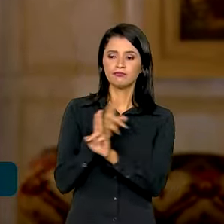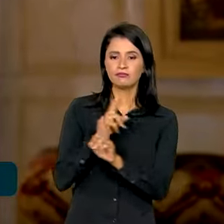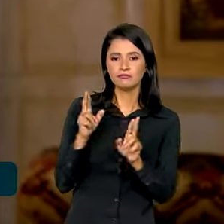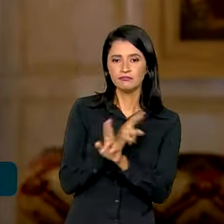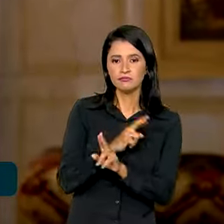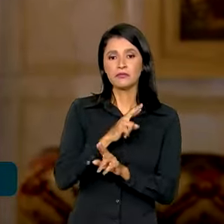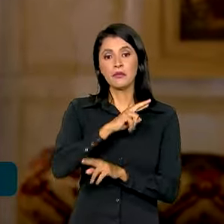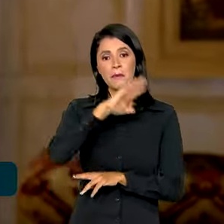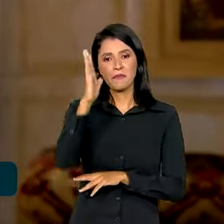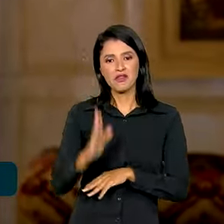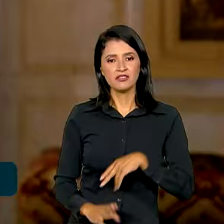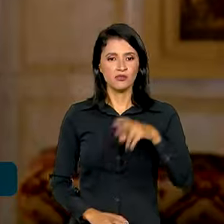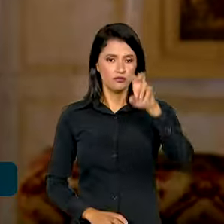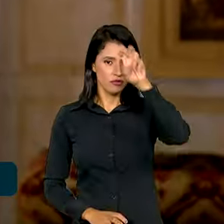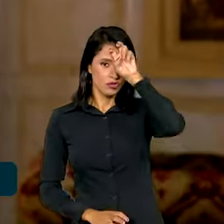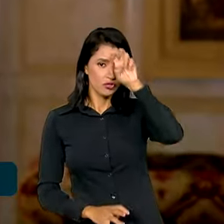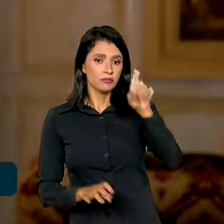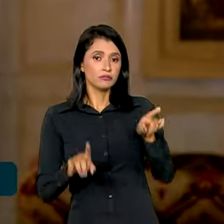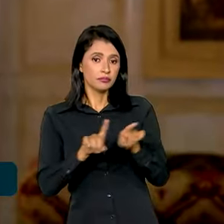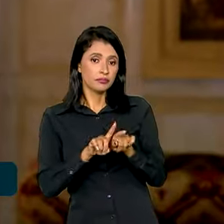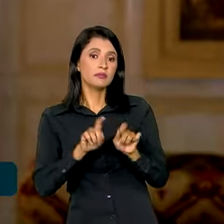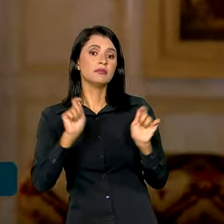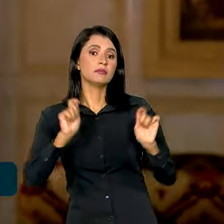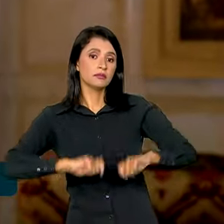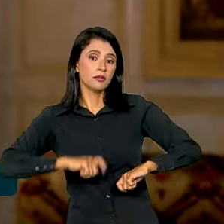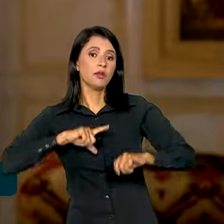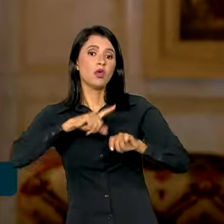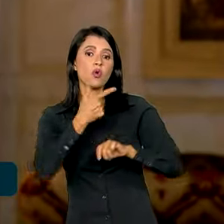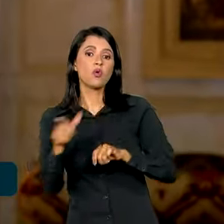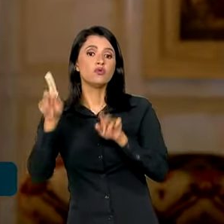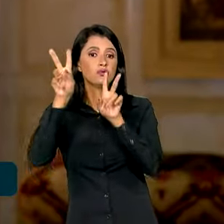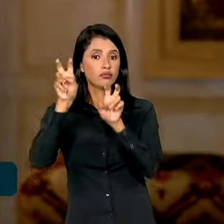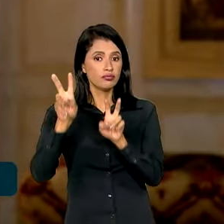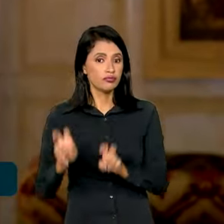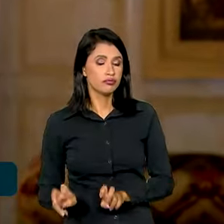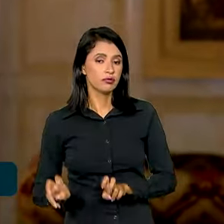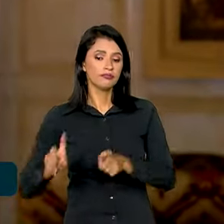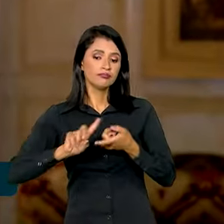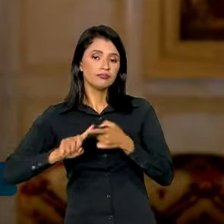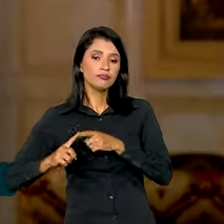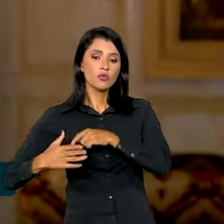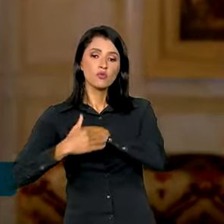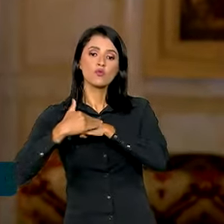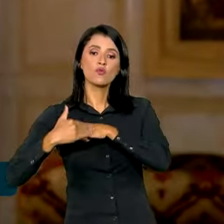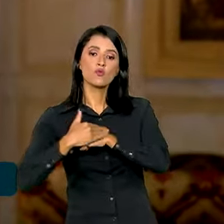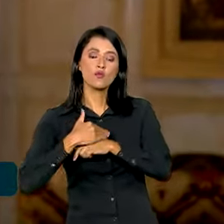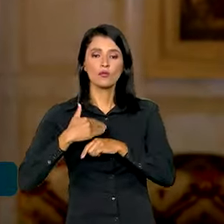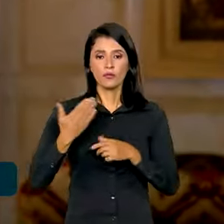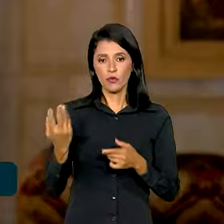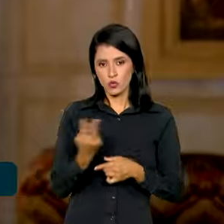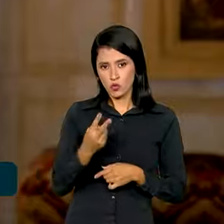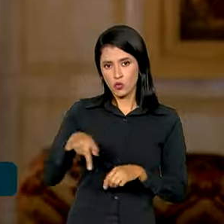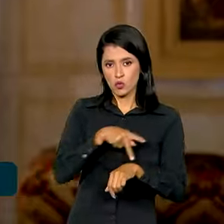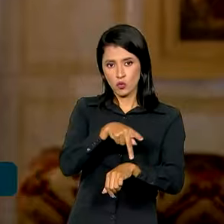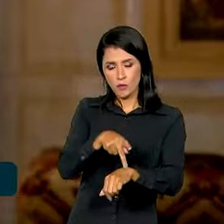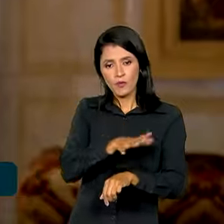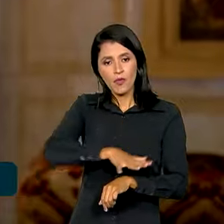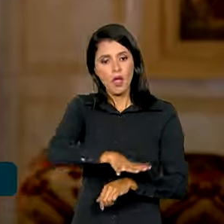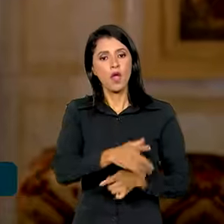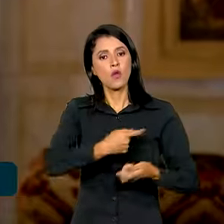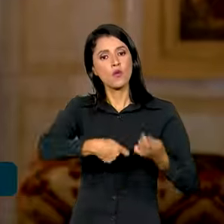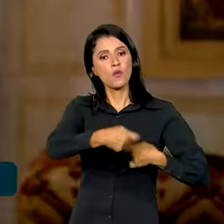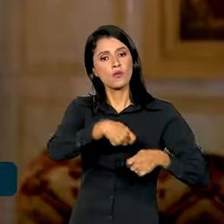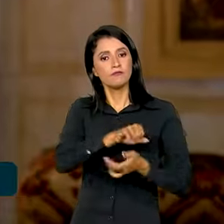entre Brasil e Egito, também deverão ser tratados outros temas da agenda bilateral, nas áreas de comércio,